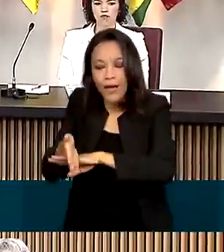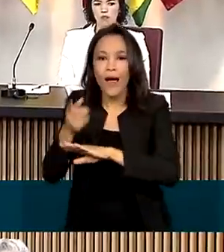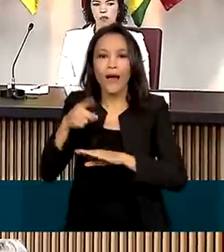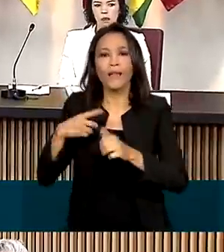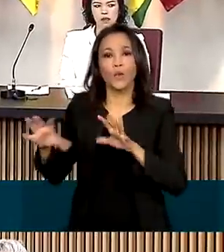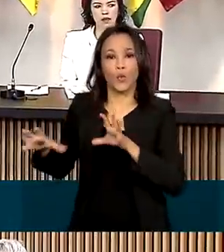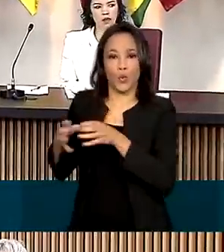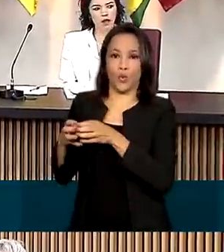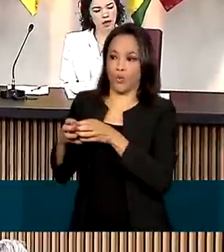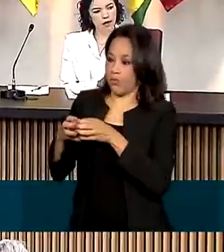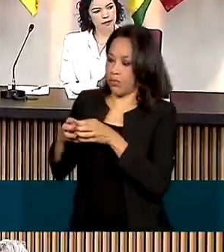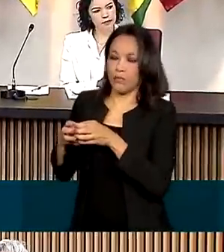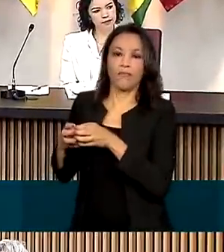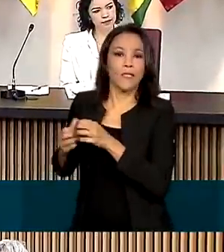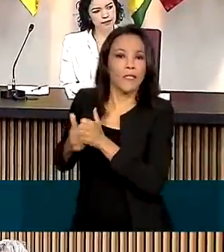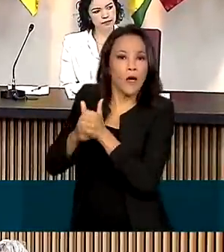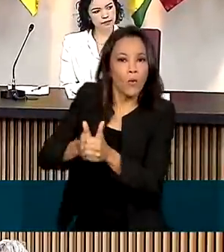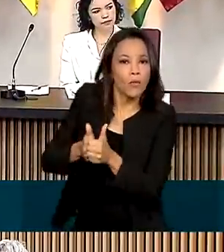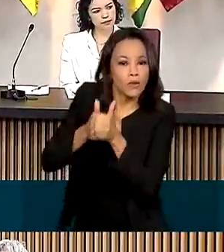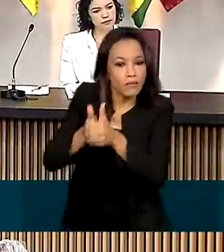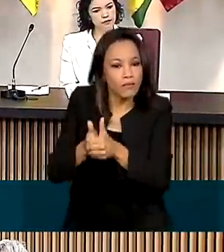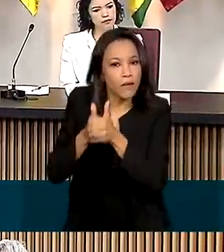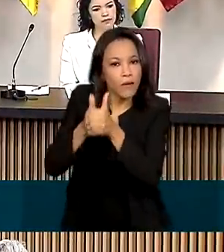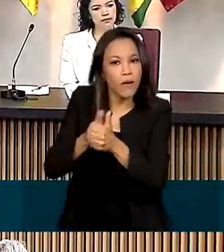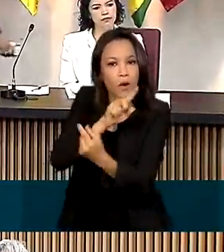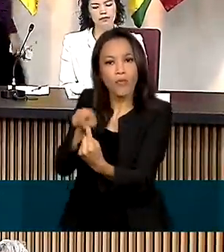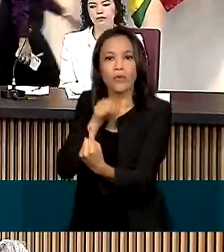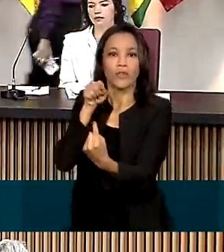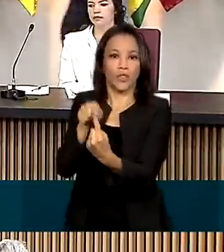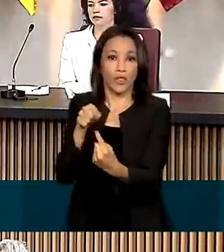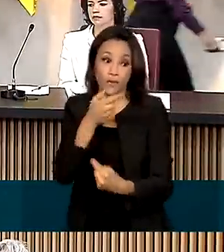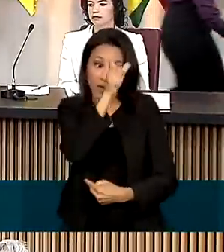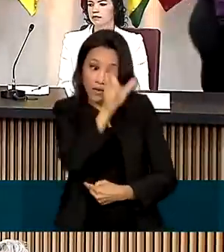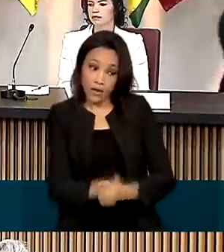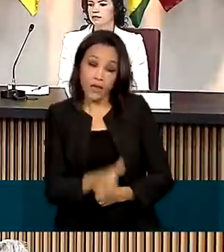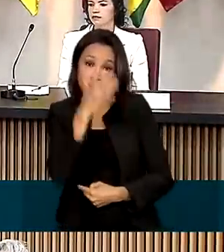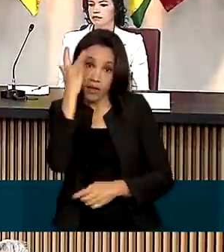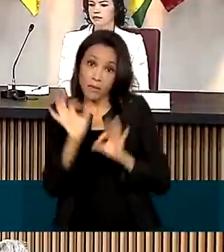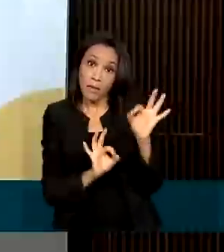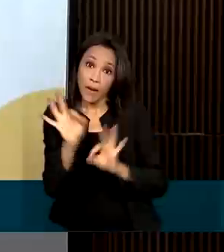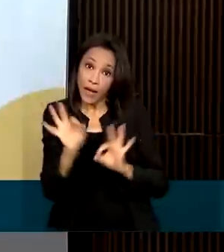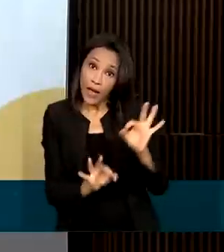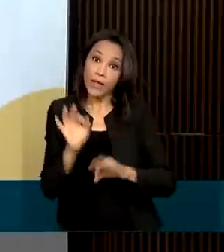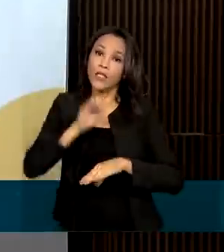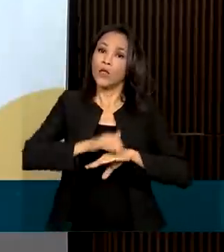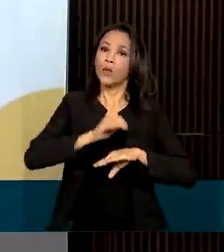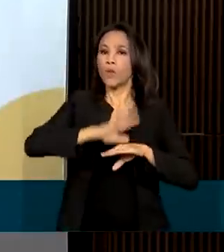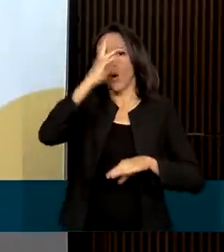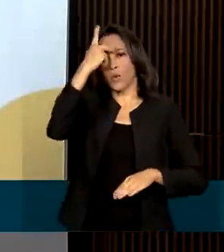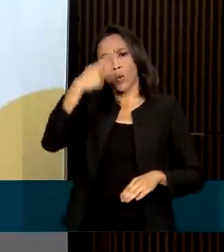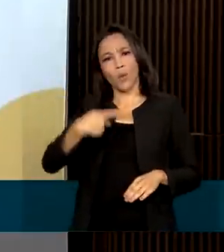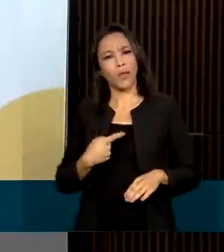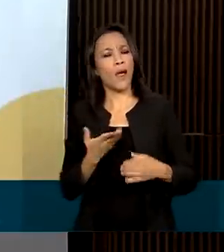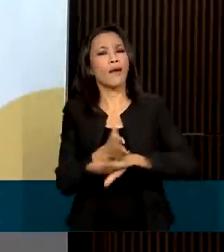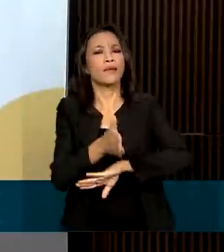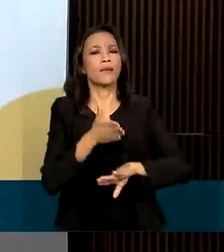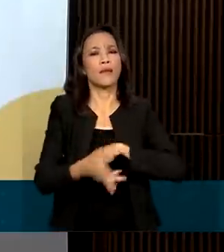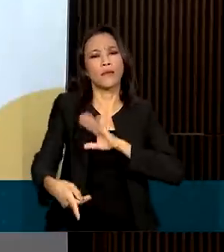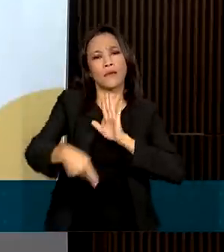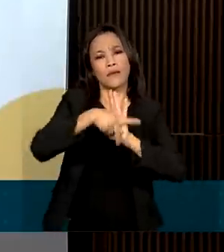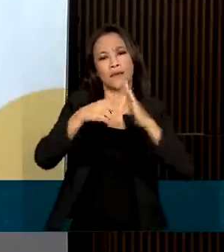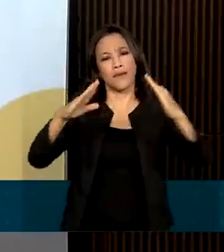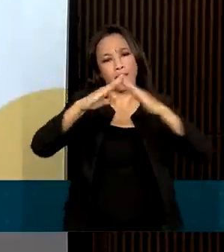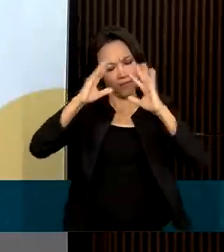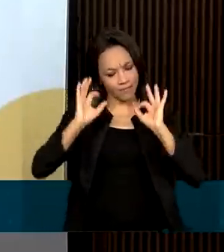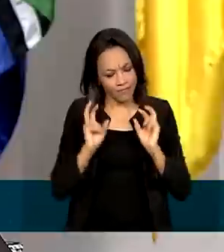por uma equipe e, ao final, o objetivo é que esteja preparada e com autonomia plena e acesso a uma moradia